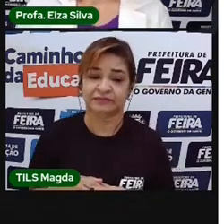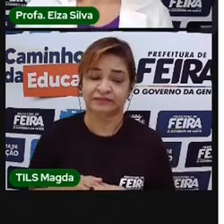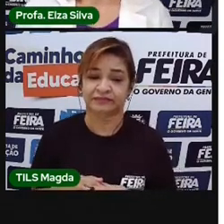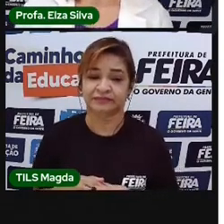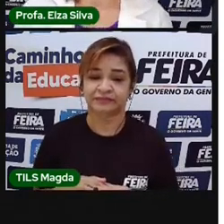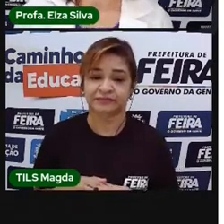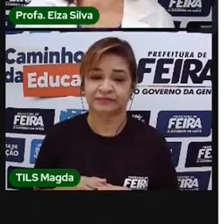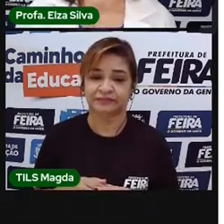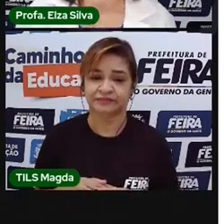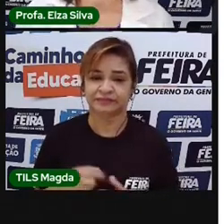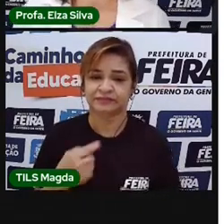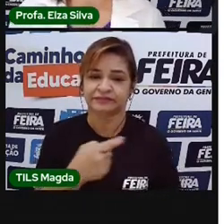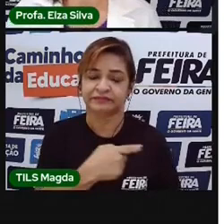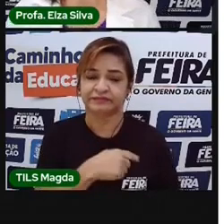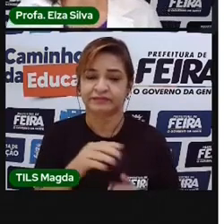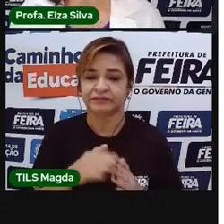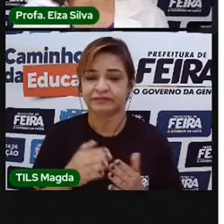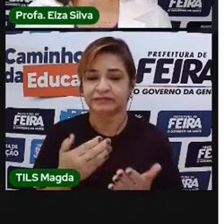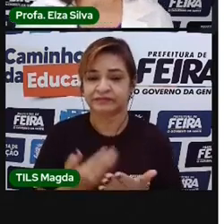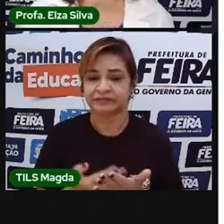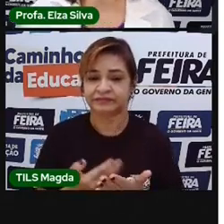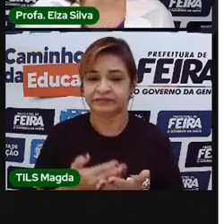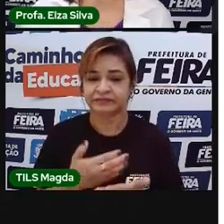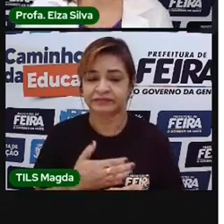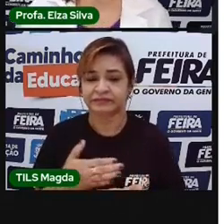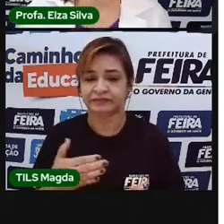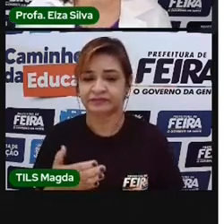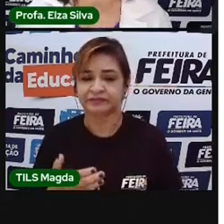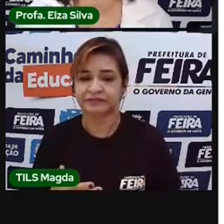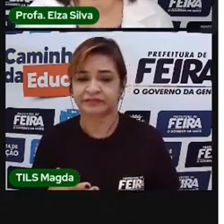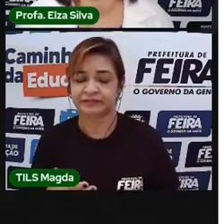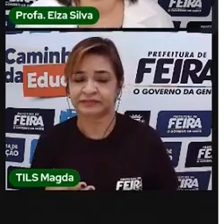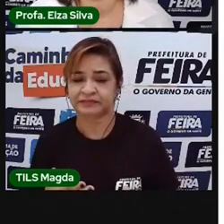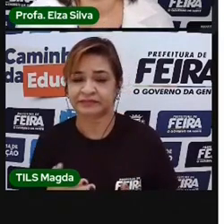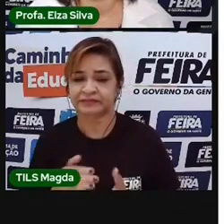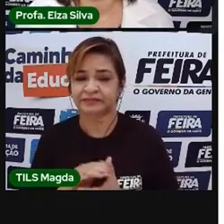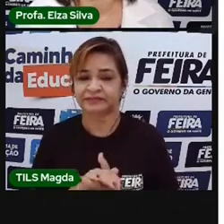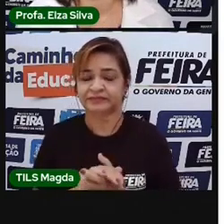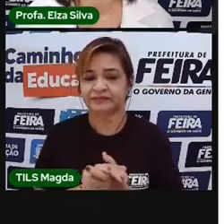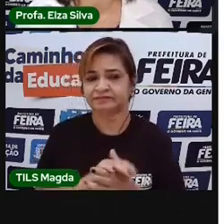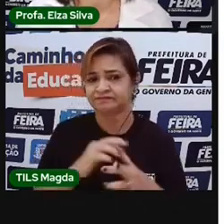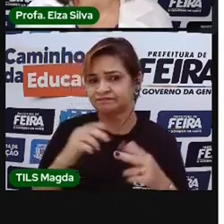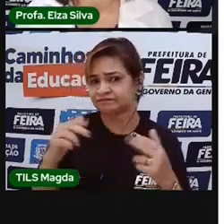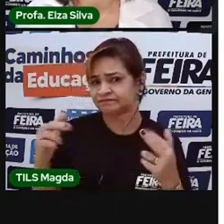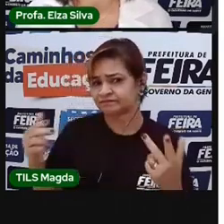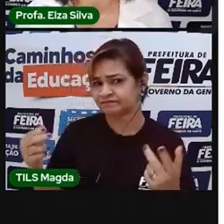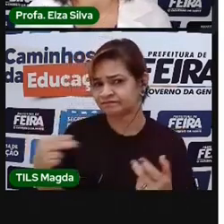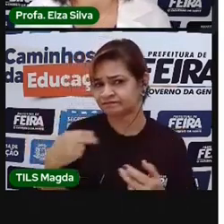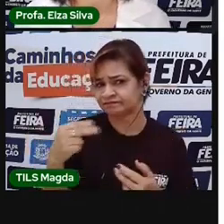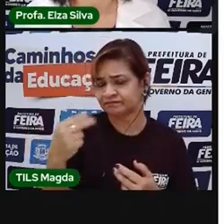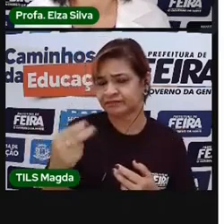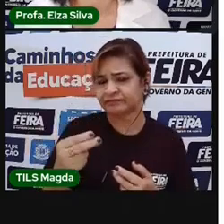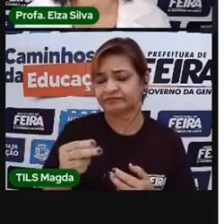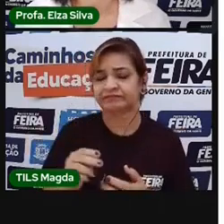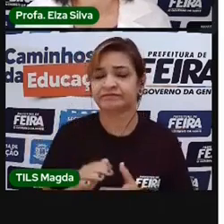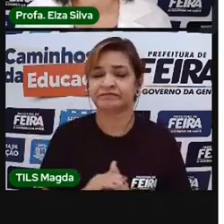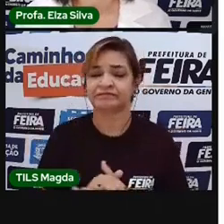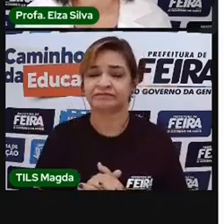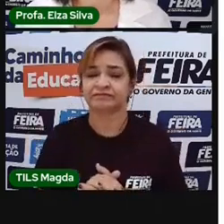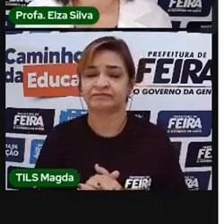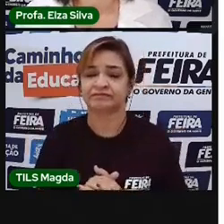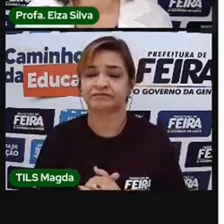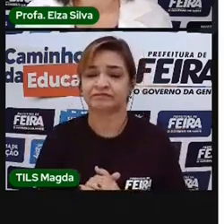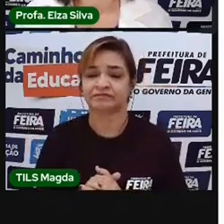Nós estudaremos, inicialmente, os estrangeirismos, ou anglicismos.